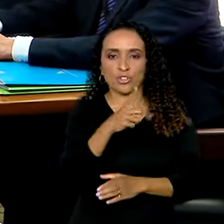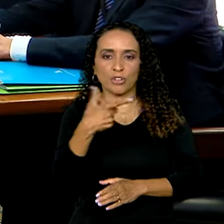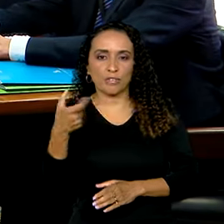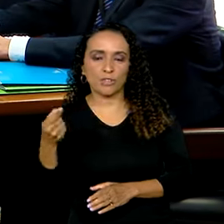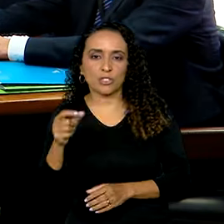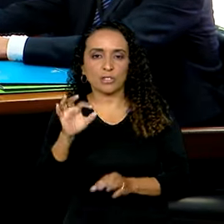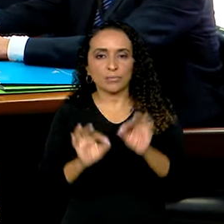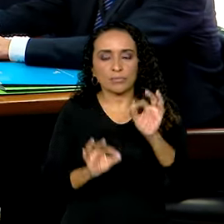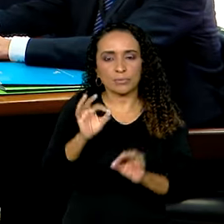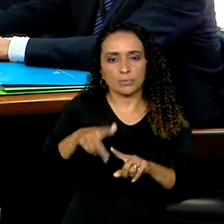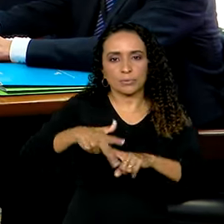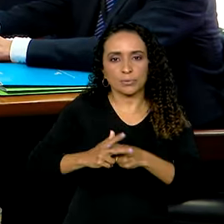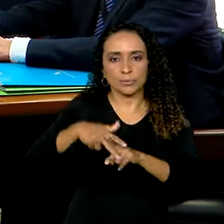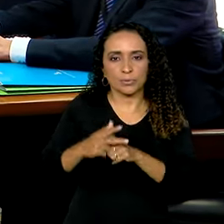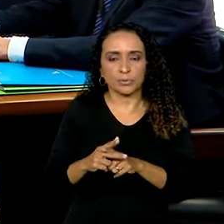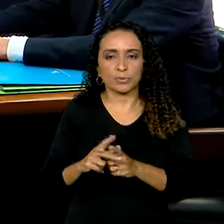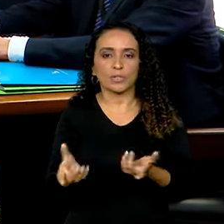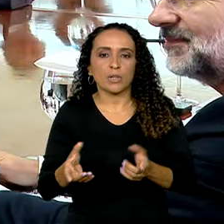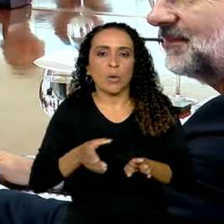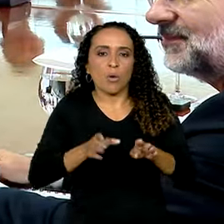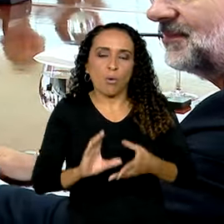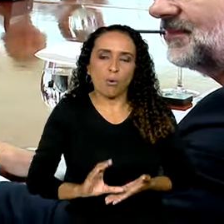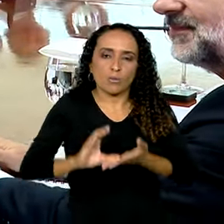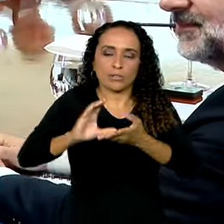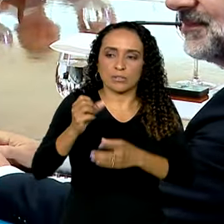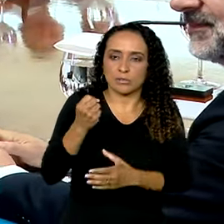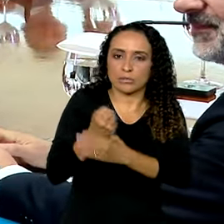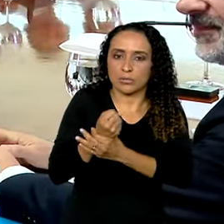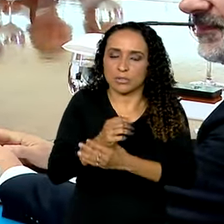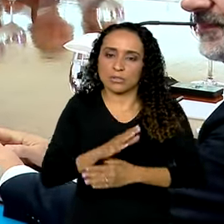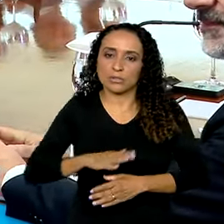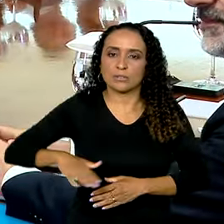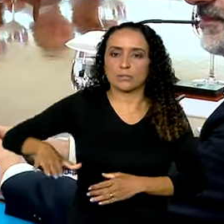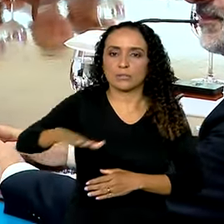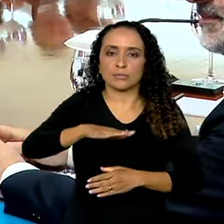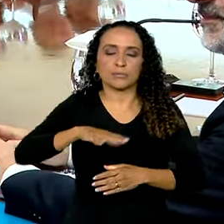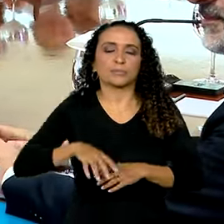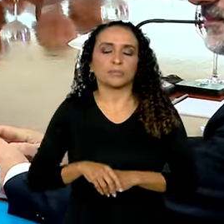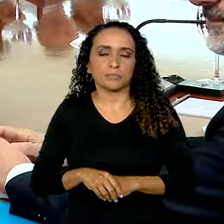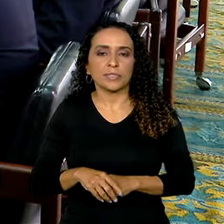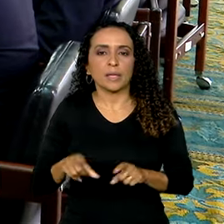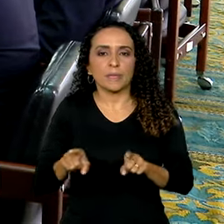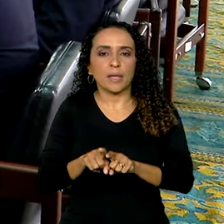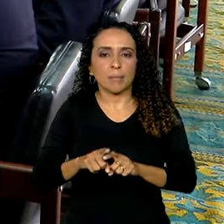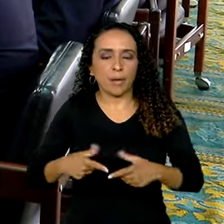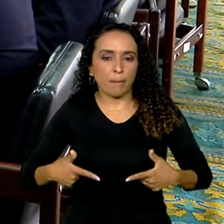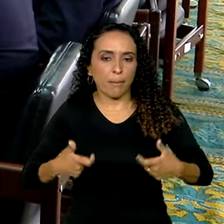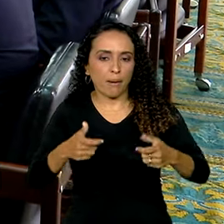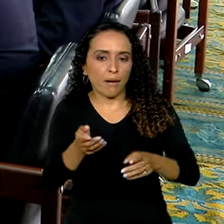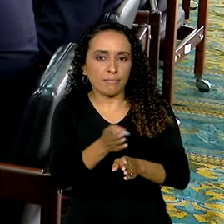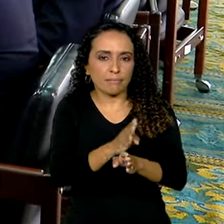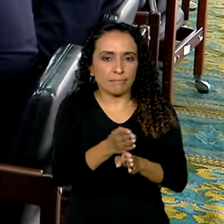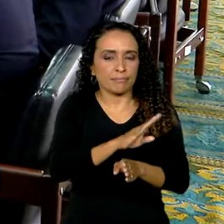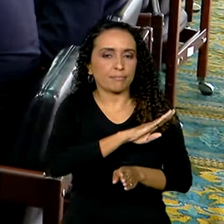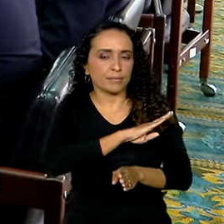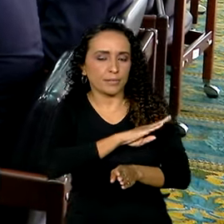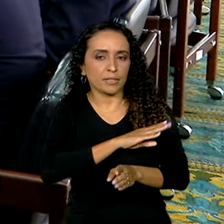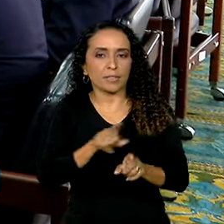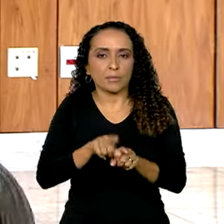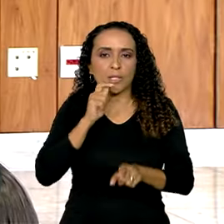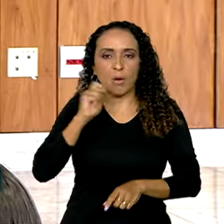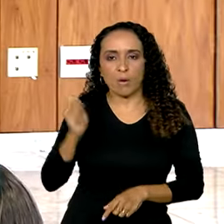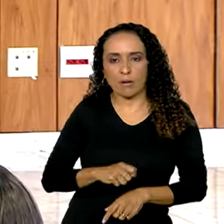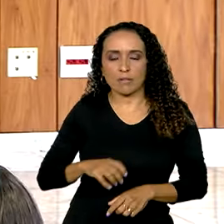instituições de governança global, como o Conselho de Segurança da Organização das Nações Unidas e os conflitos na faixa de Gaza e na